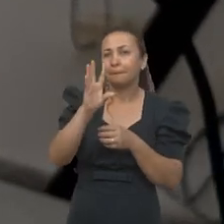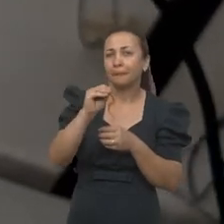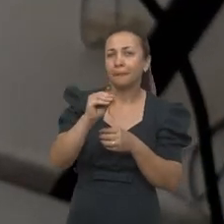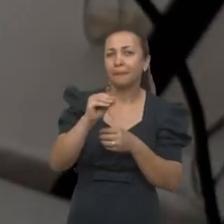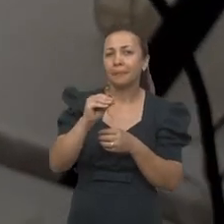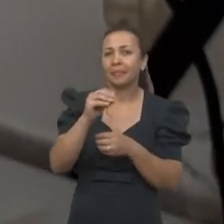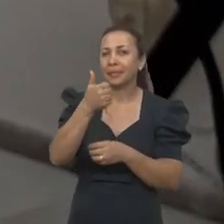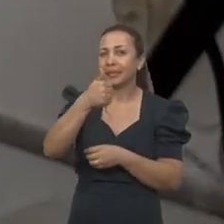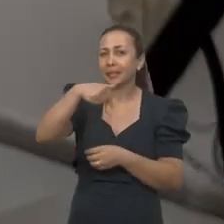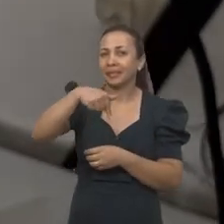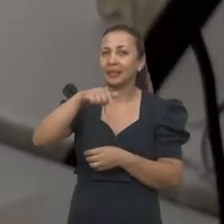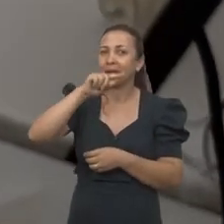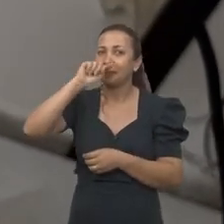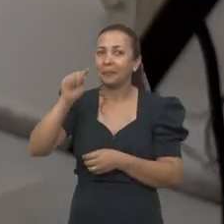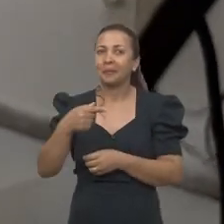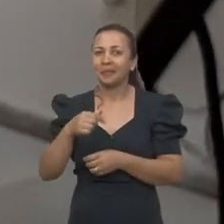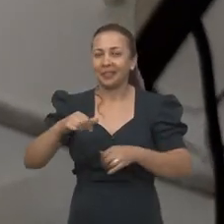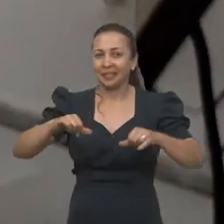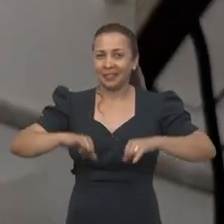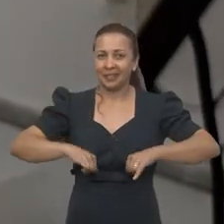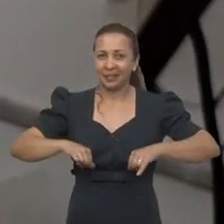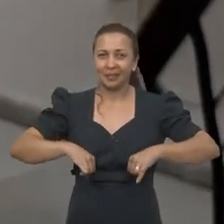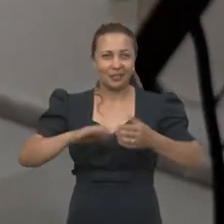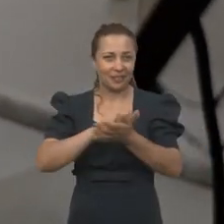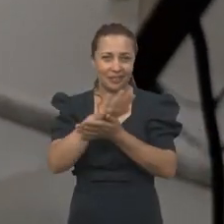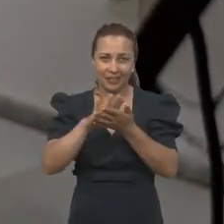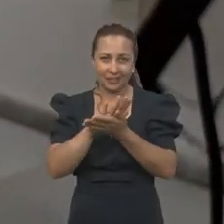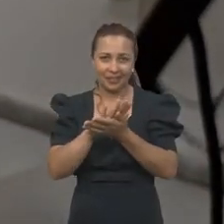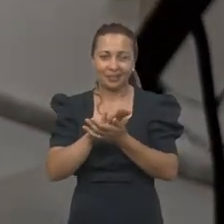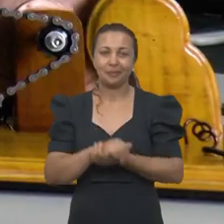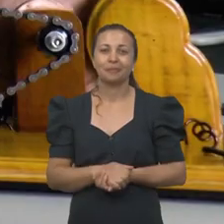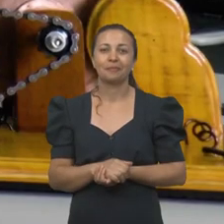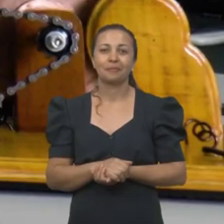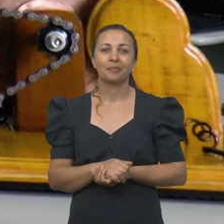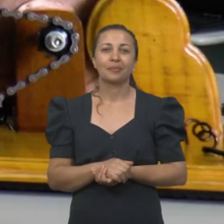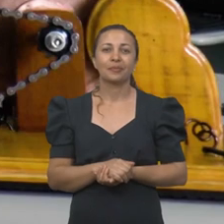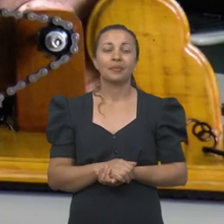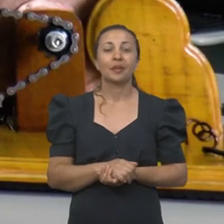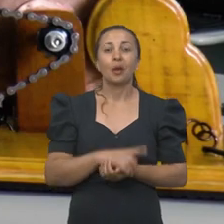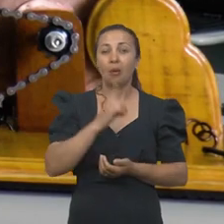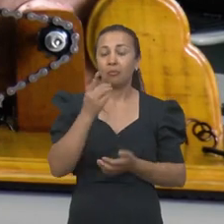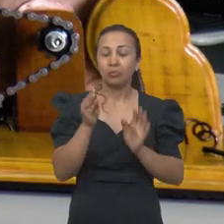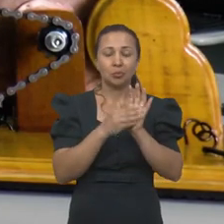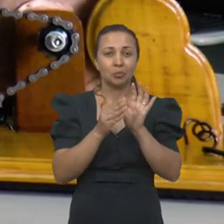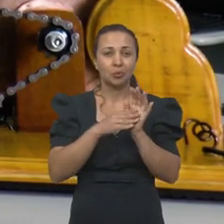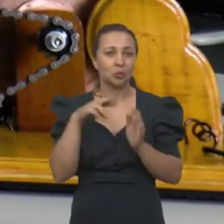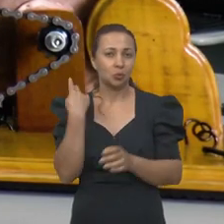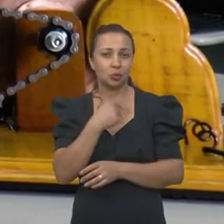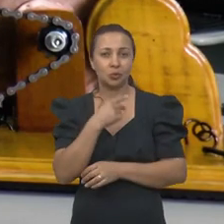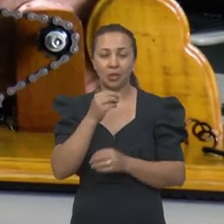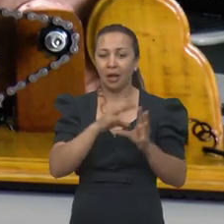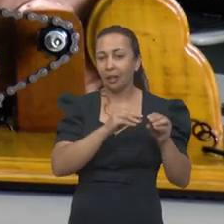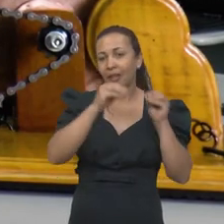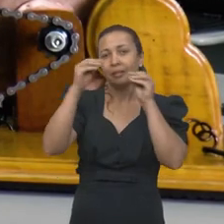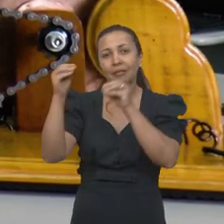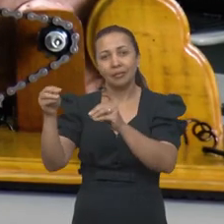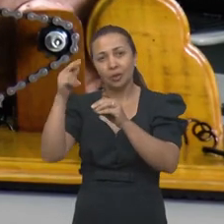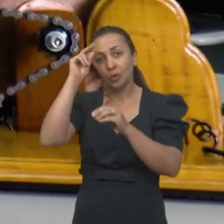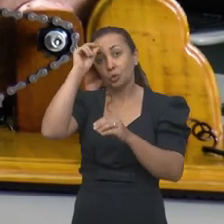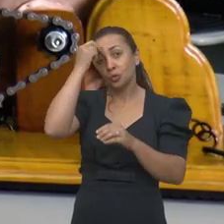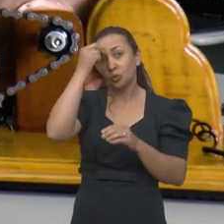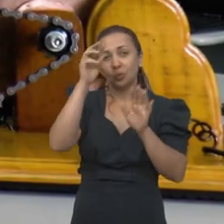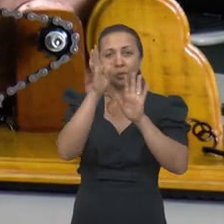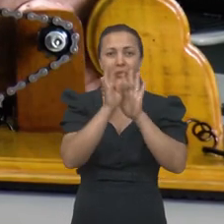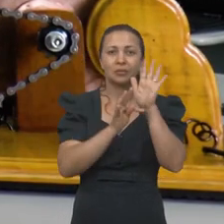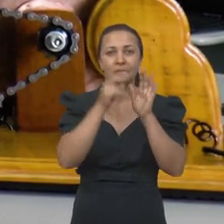pegar aí 17 mil volts sem sofrer nenhum dano. Um dos pressupostos nossos é de que você levar só o